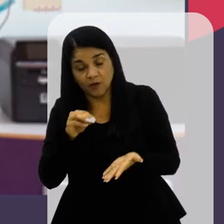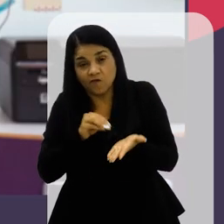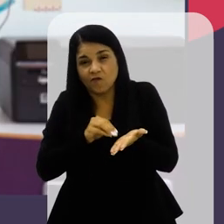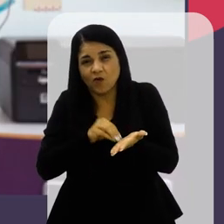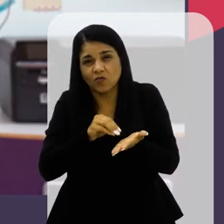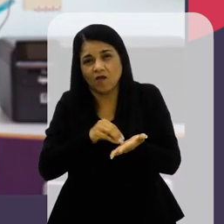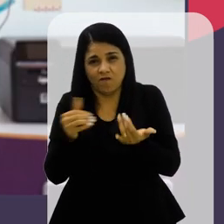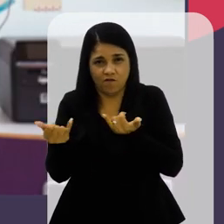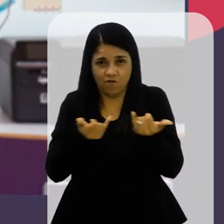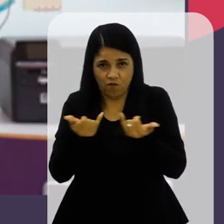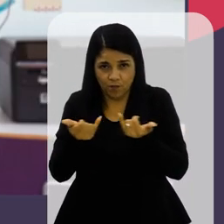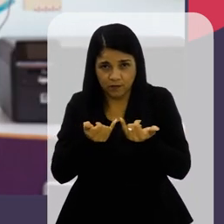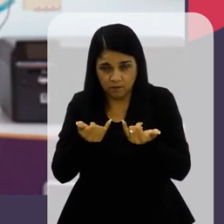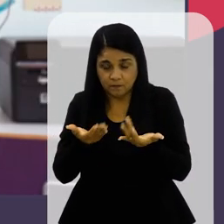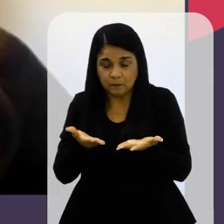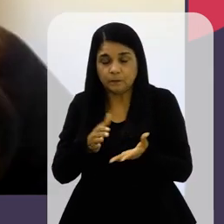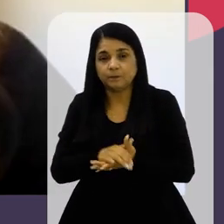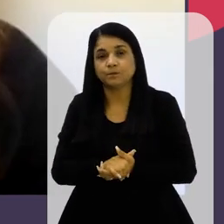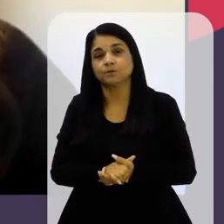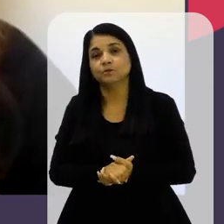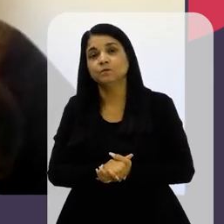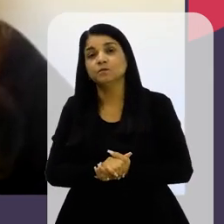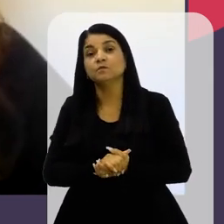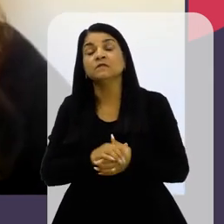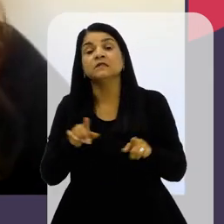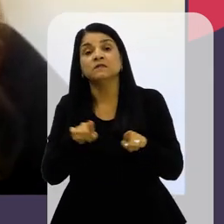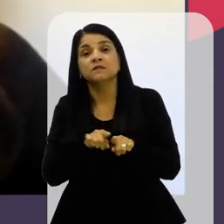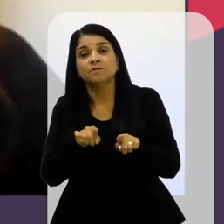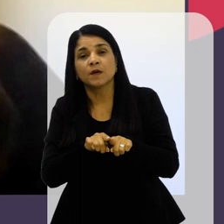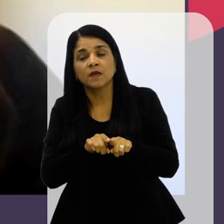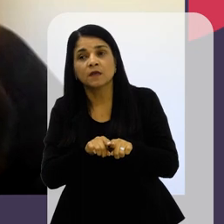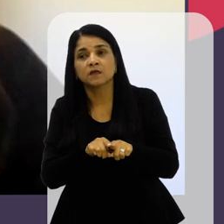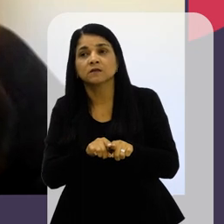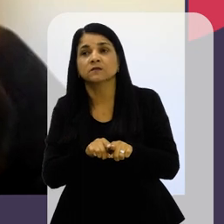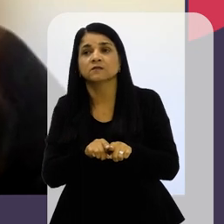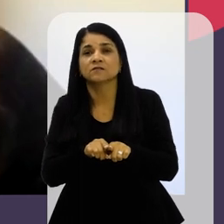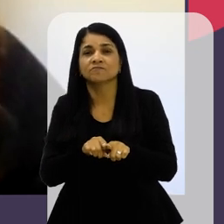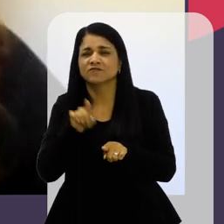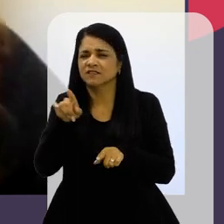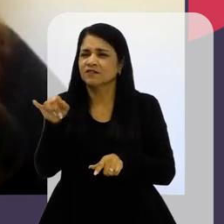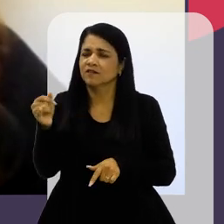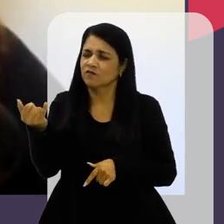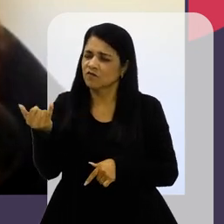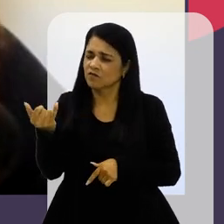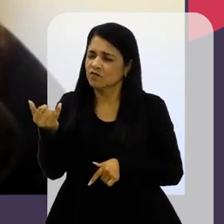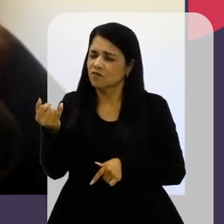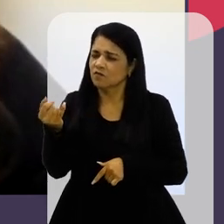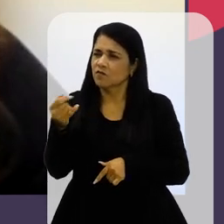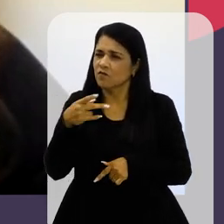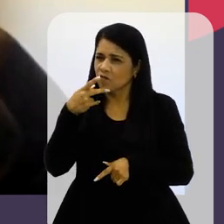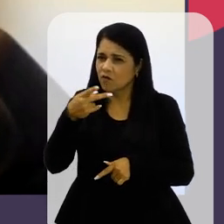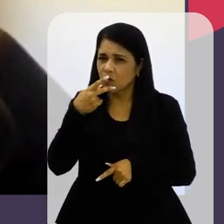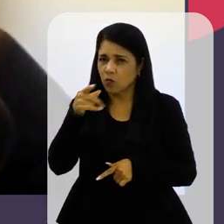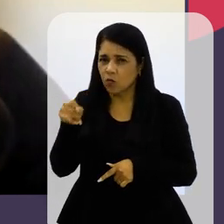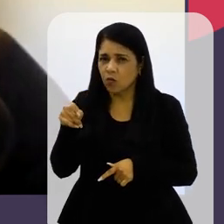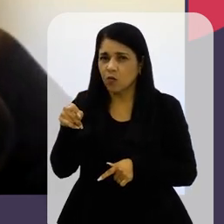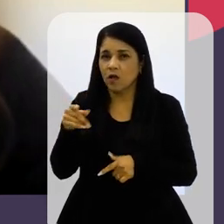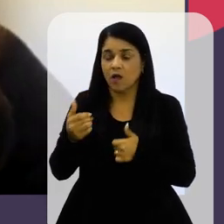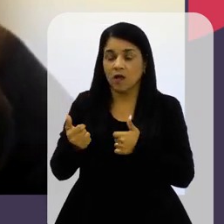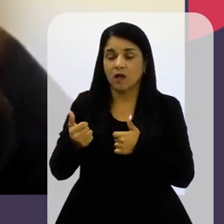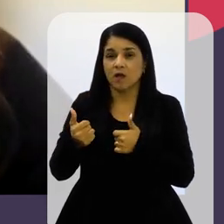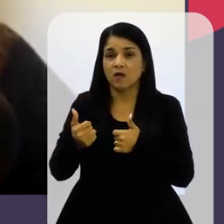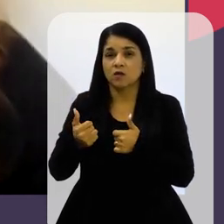Naquele momento Pela falta De De informação Você Você Mencionou A